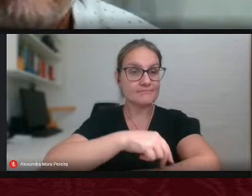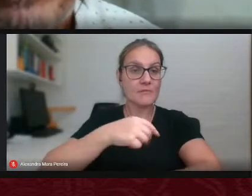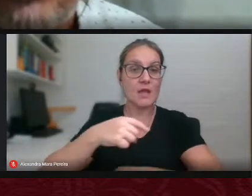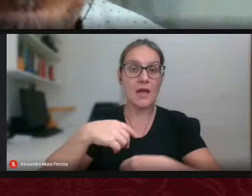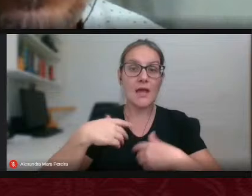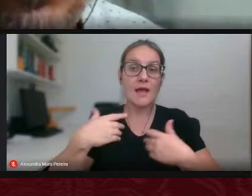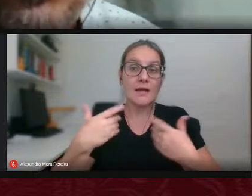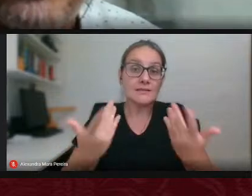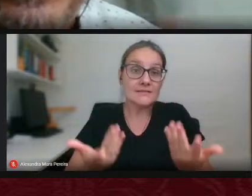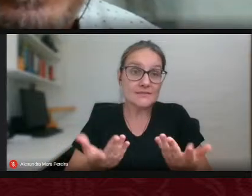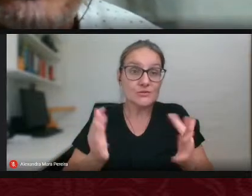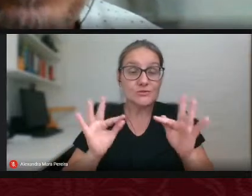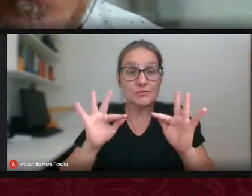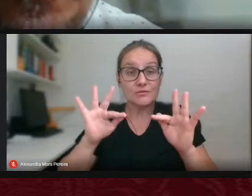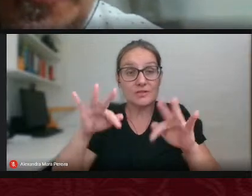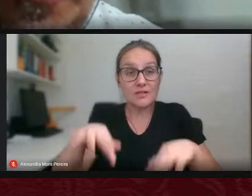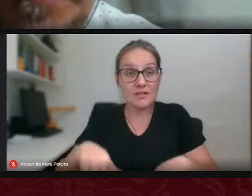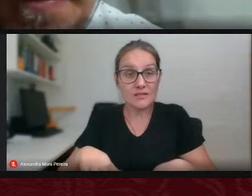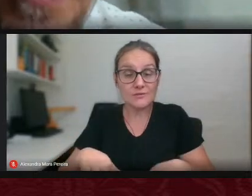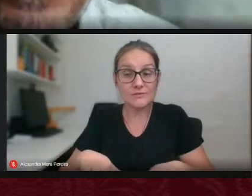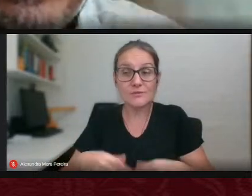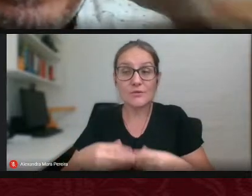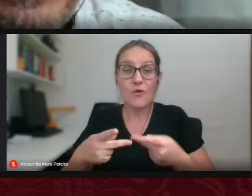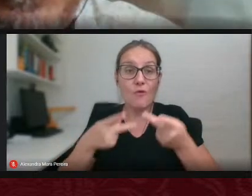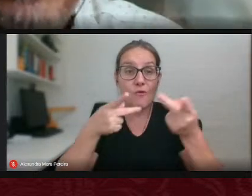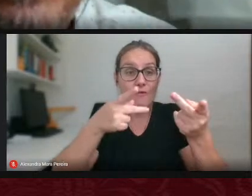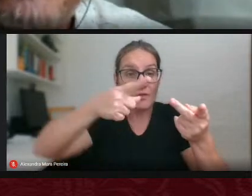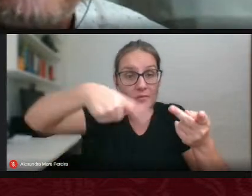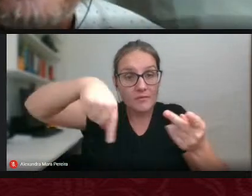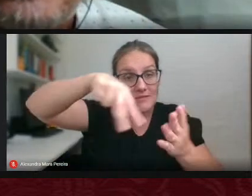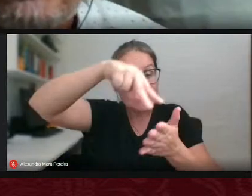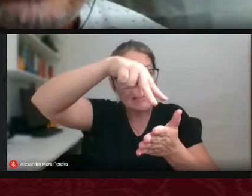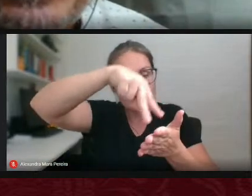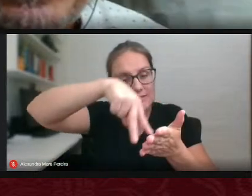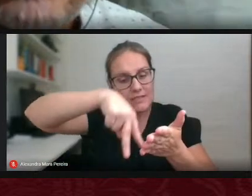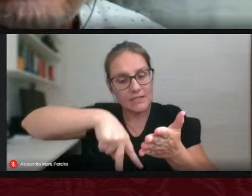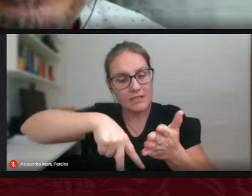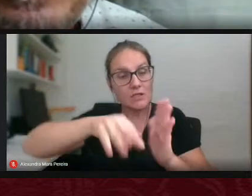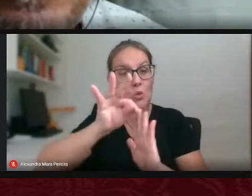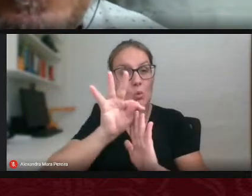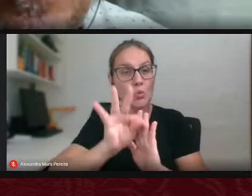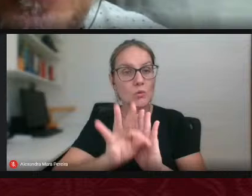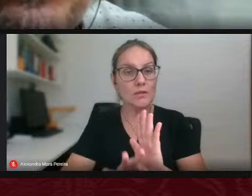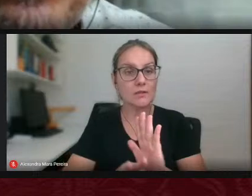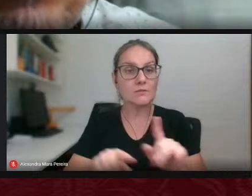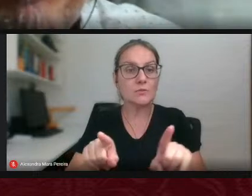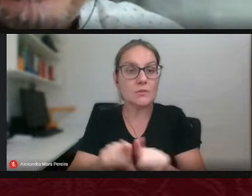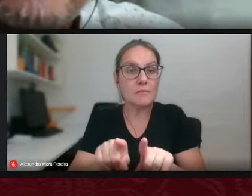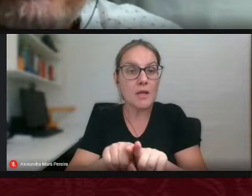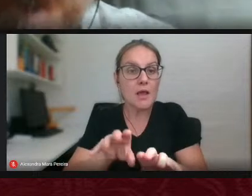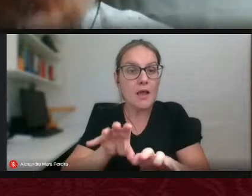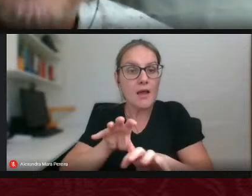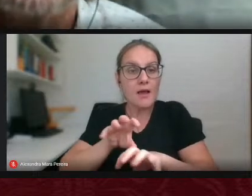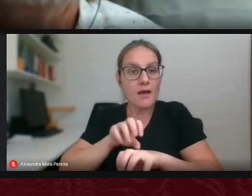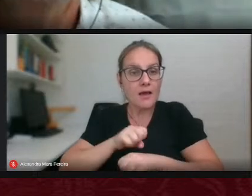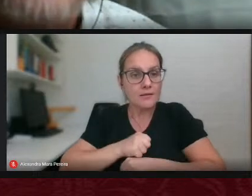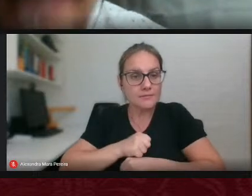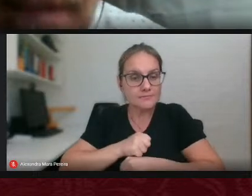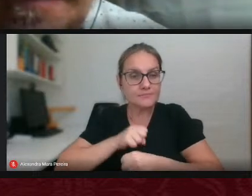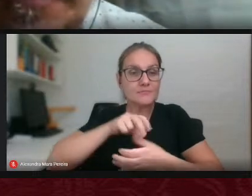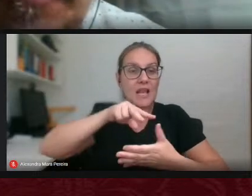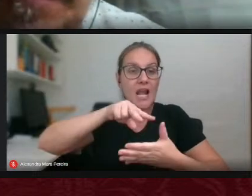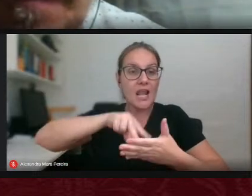para todas e todos lerem o texto e lerem no sentido de ser uma leitura